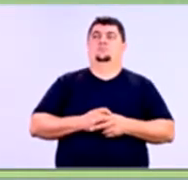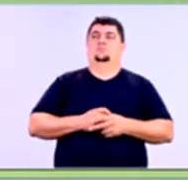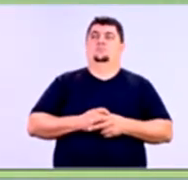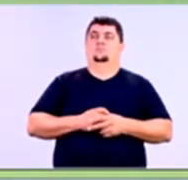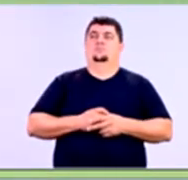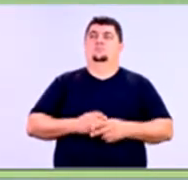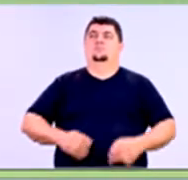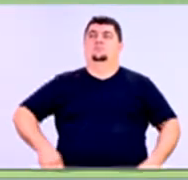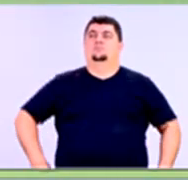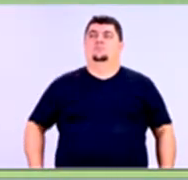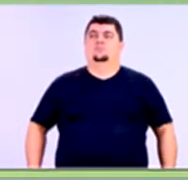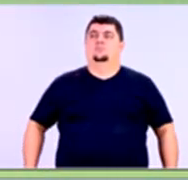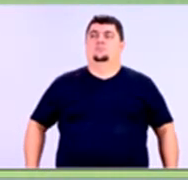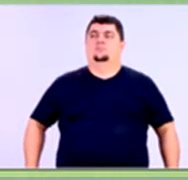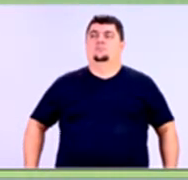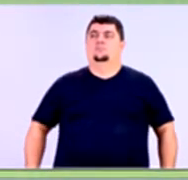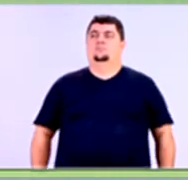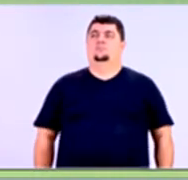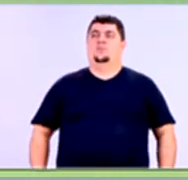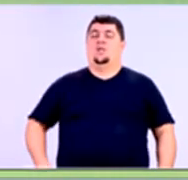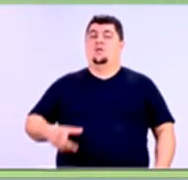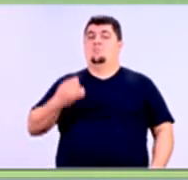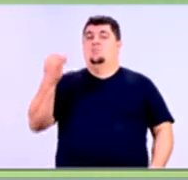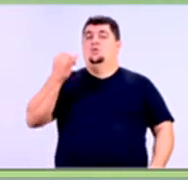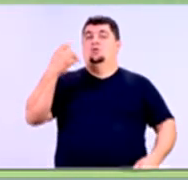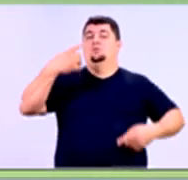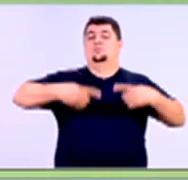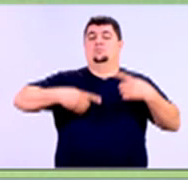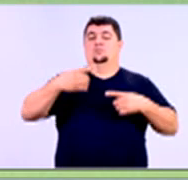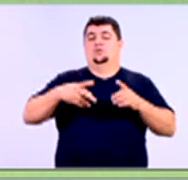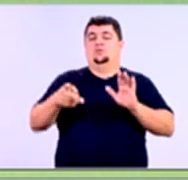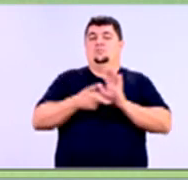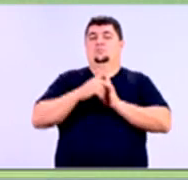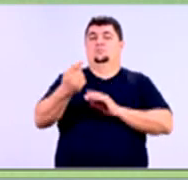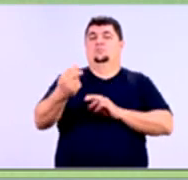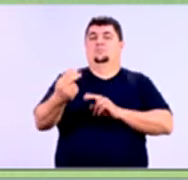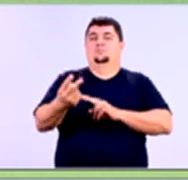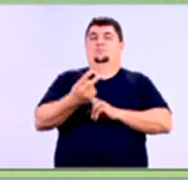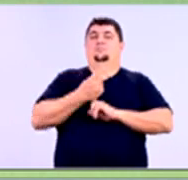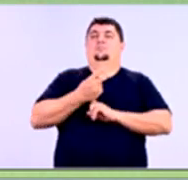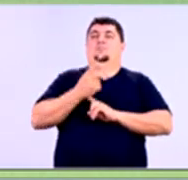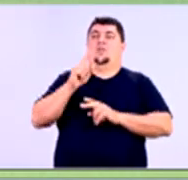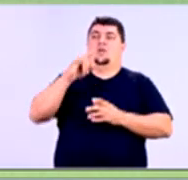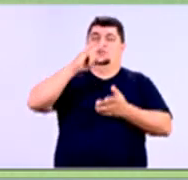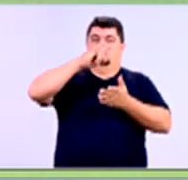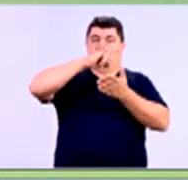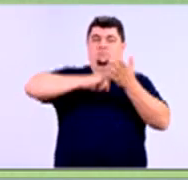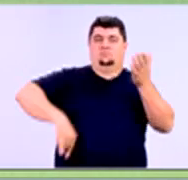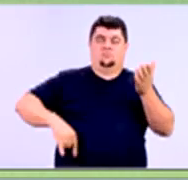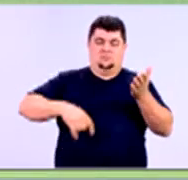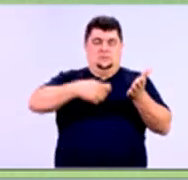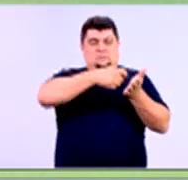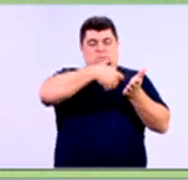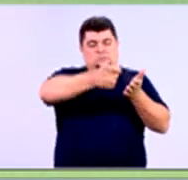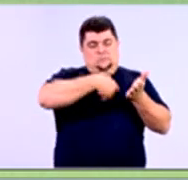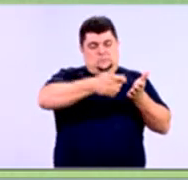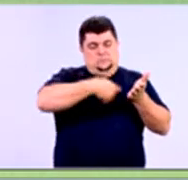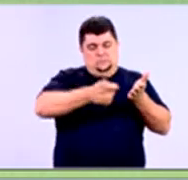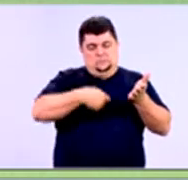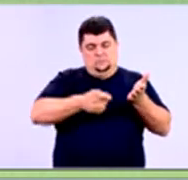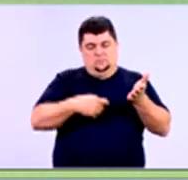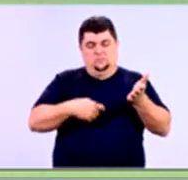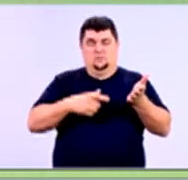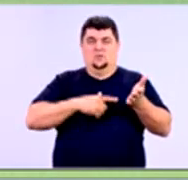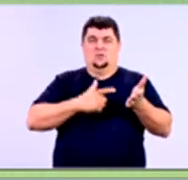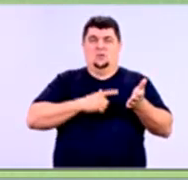Prosseguindo aqui, falamos também da política de crédito. Política de crédito é um documento escrito que vai trazer